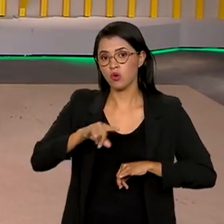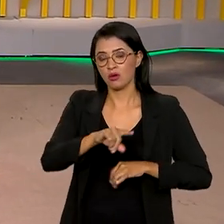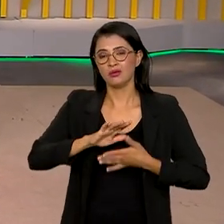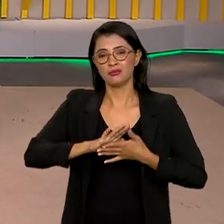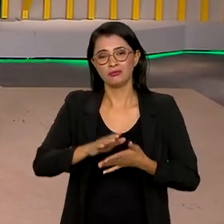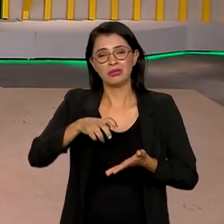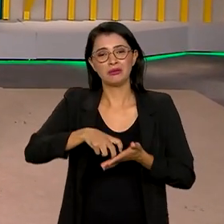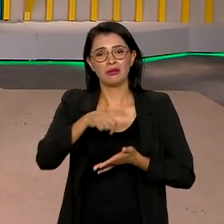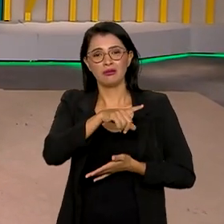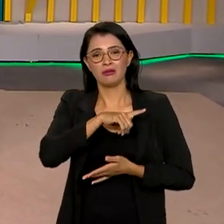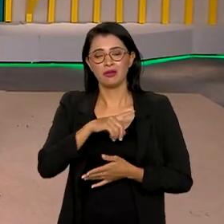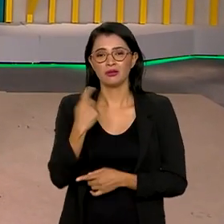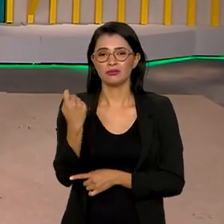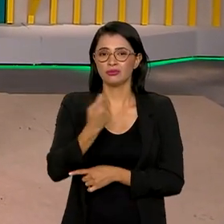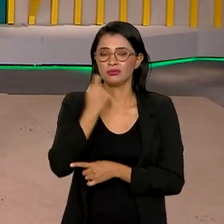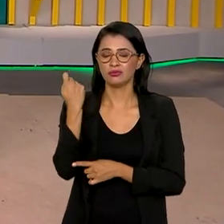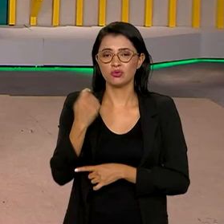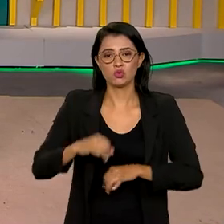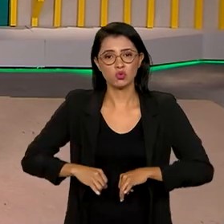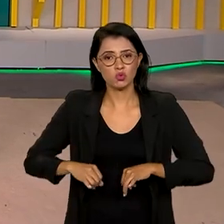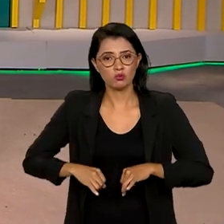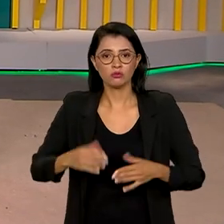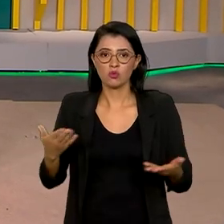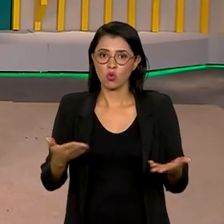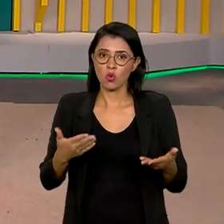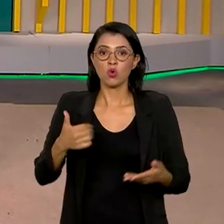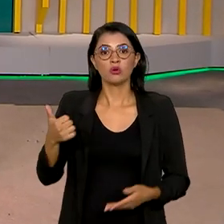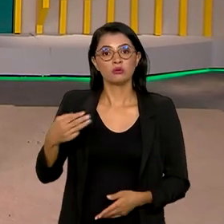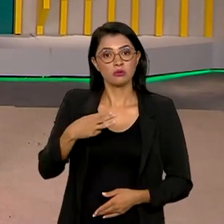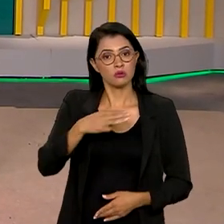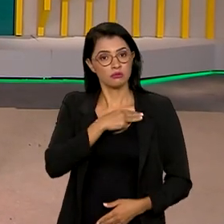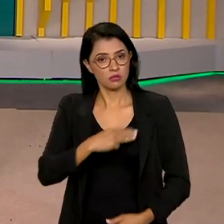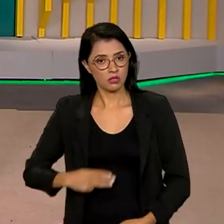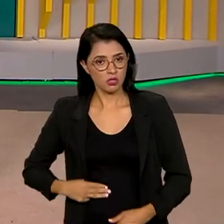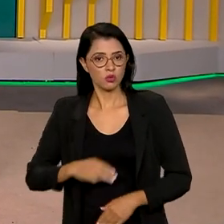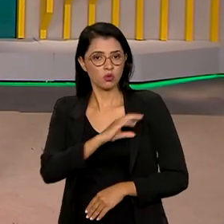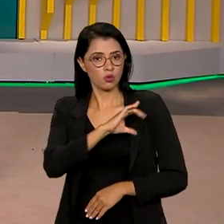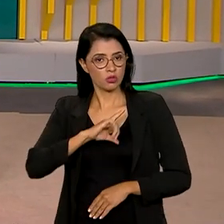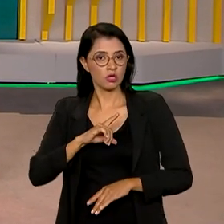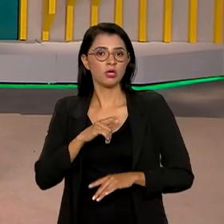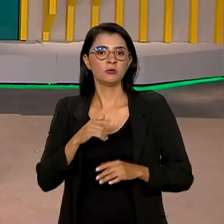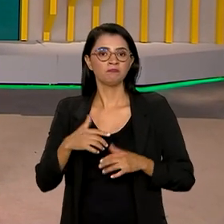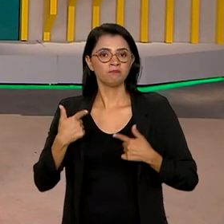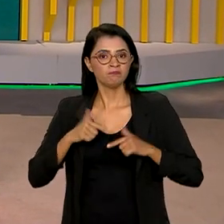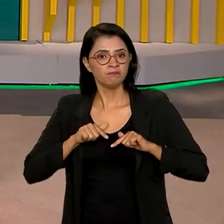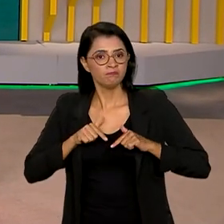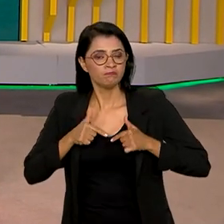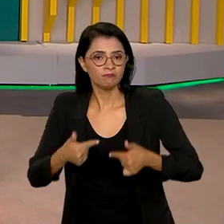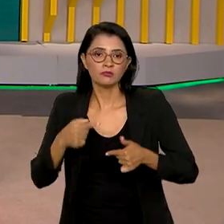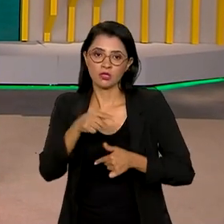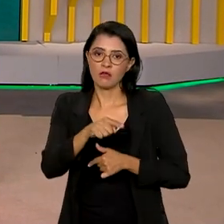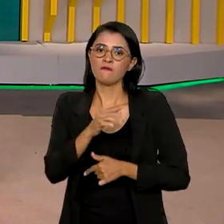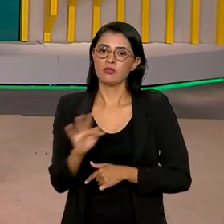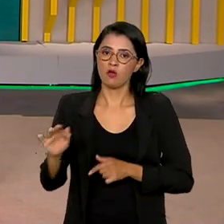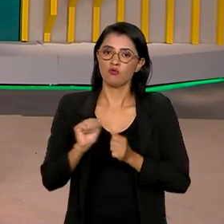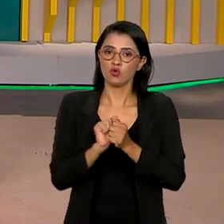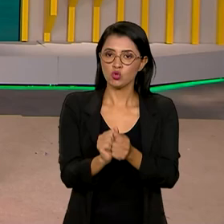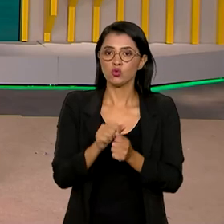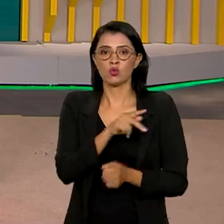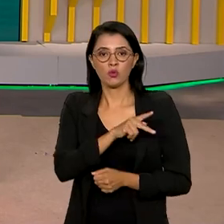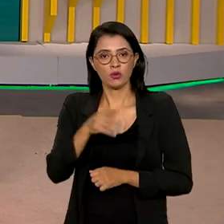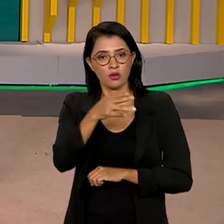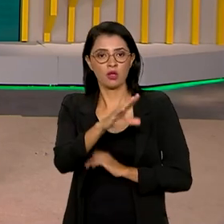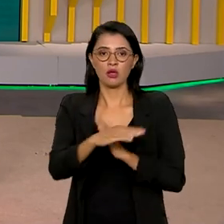castigam o Rio Grande do Sul. Hoje, 13 ministros que coordenam ações federais se reuniram com o presidente Lula no